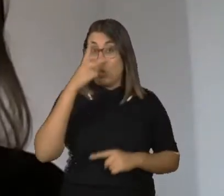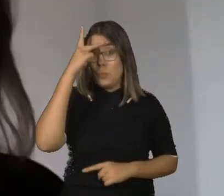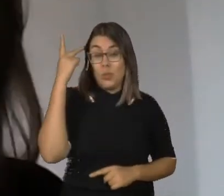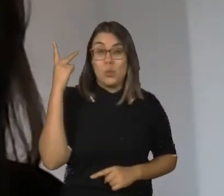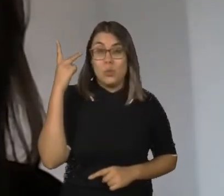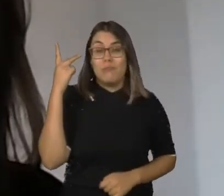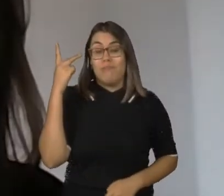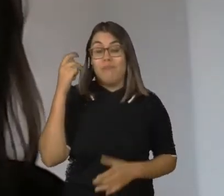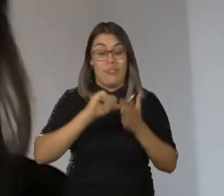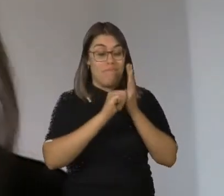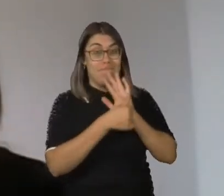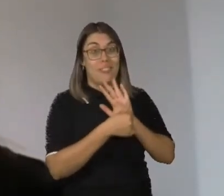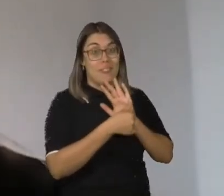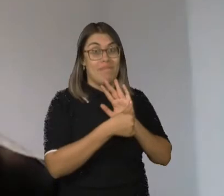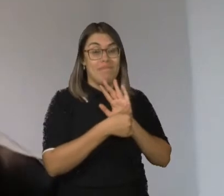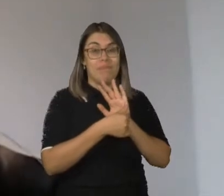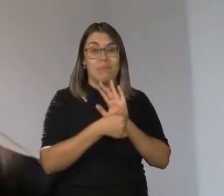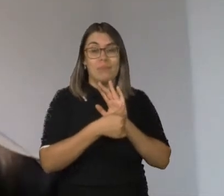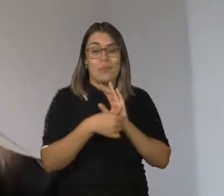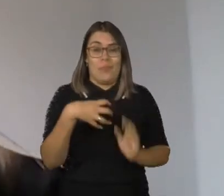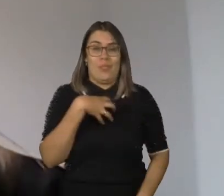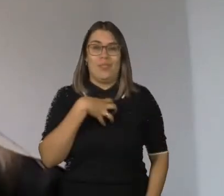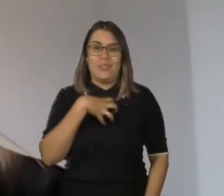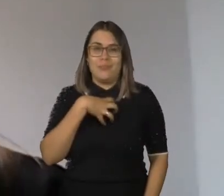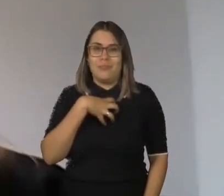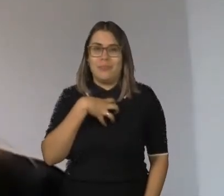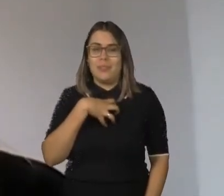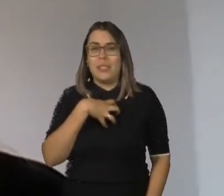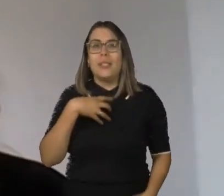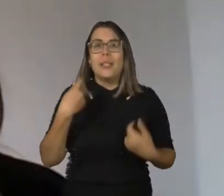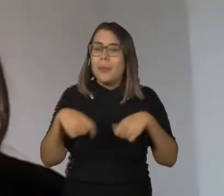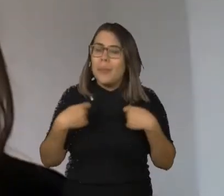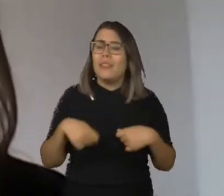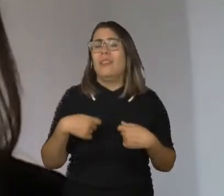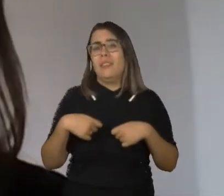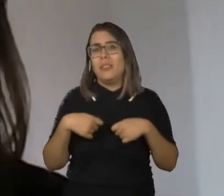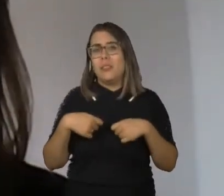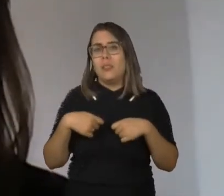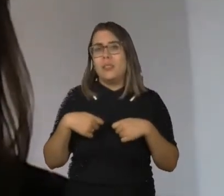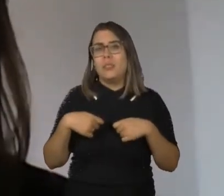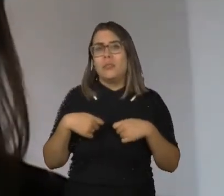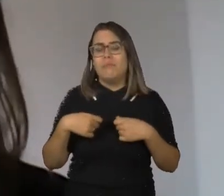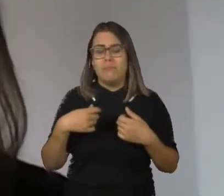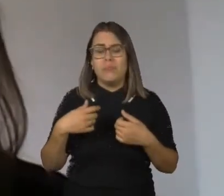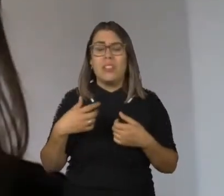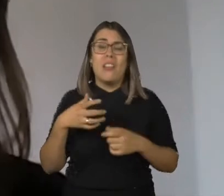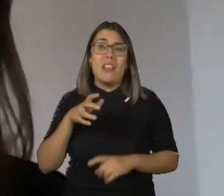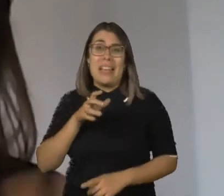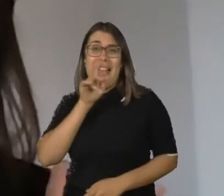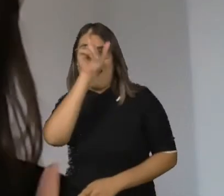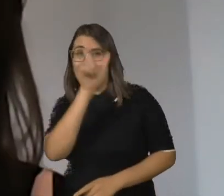síndrome de Down, que têm uma característica genética que nós atribuímos como causa de deficiência intelectual,